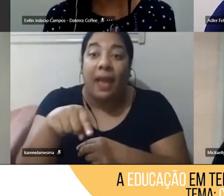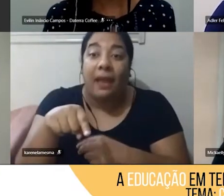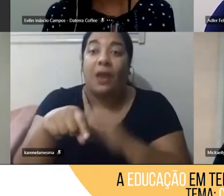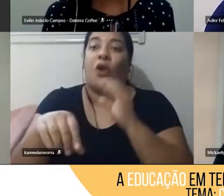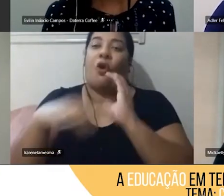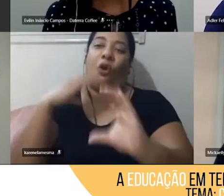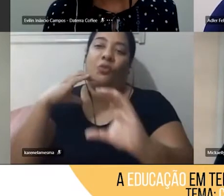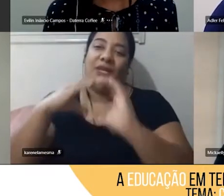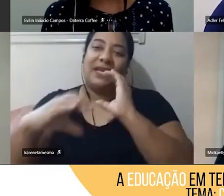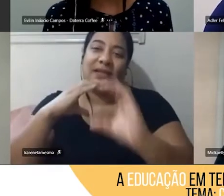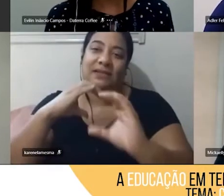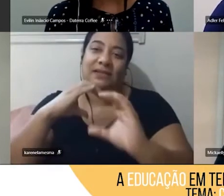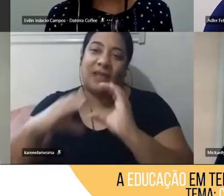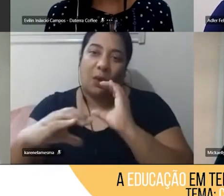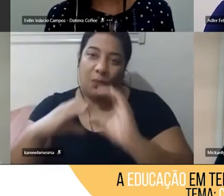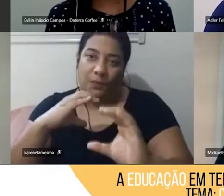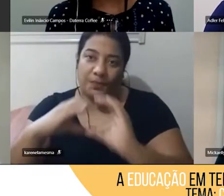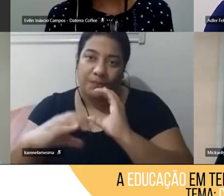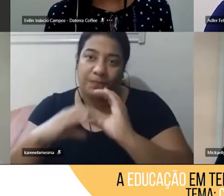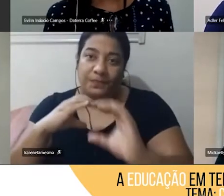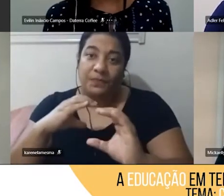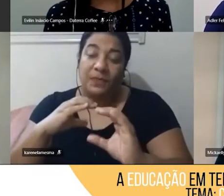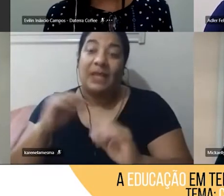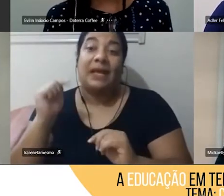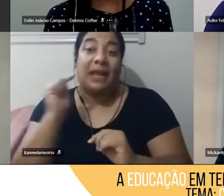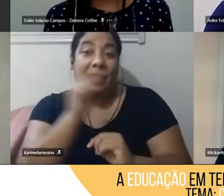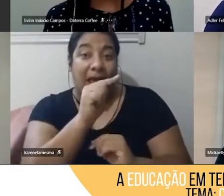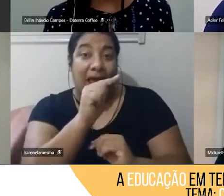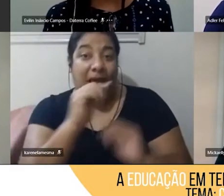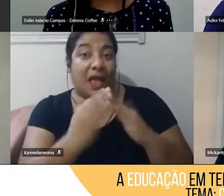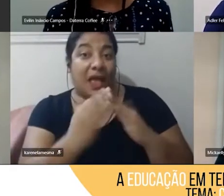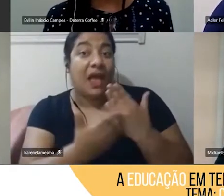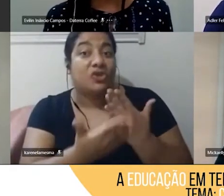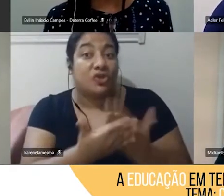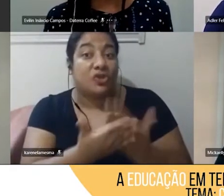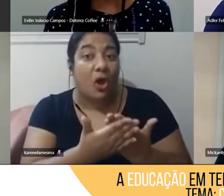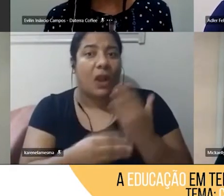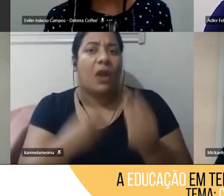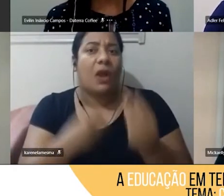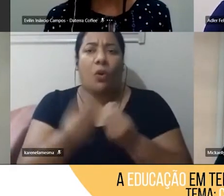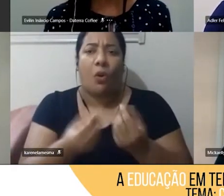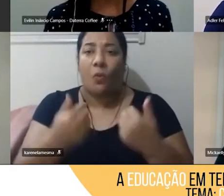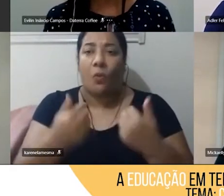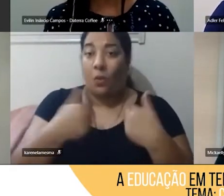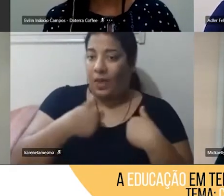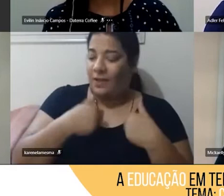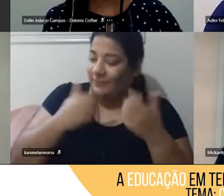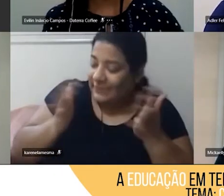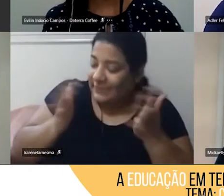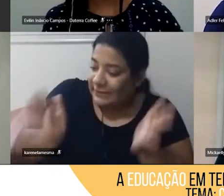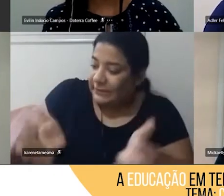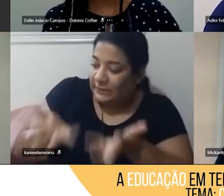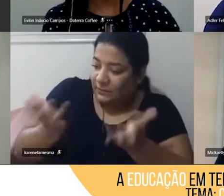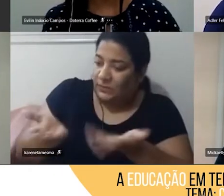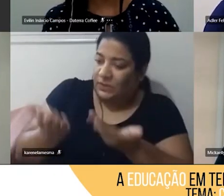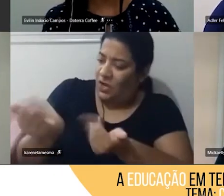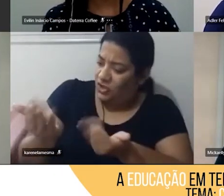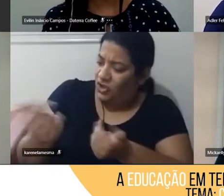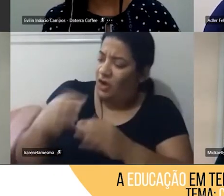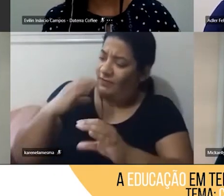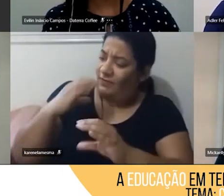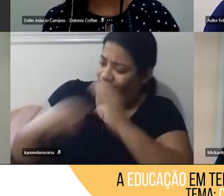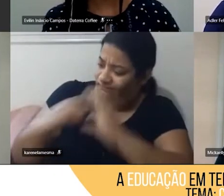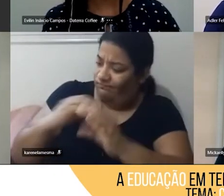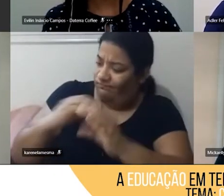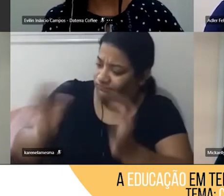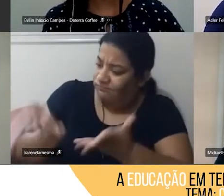Então, dentro da escola, como é que eu estimulo que esse jovem desenvolva a comunicação? Então, a leitura de um